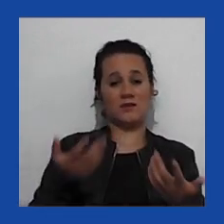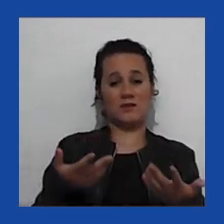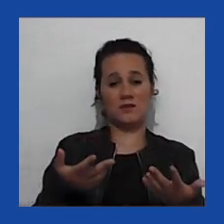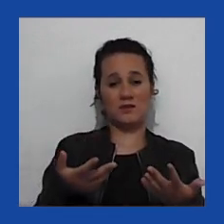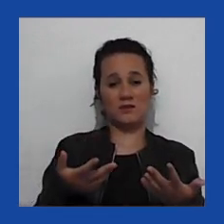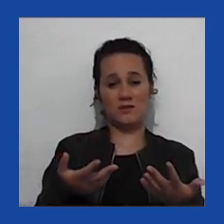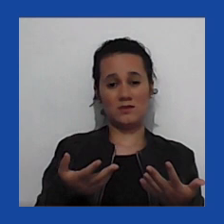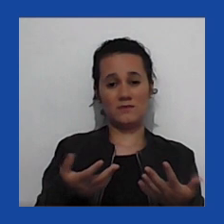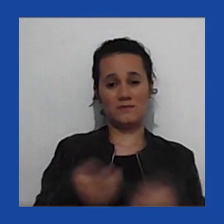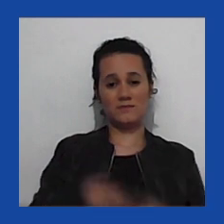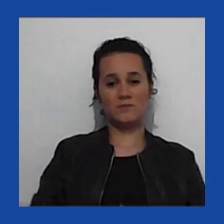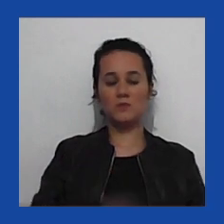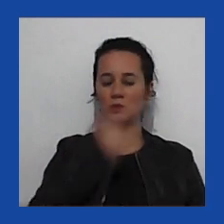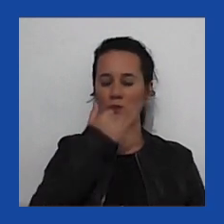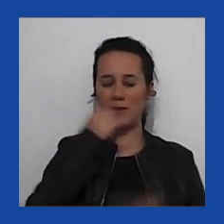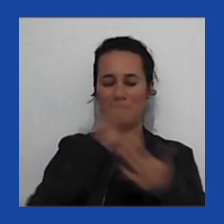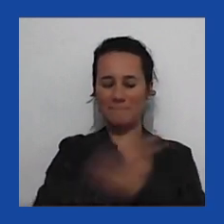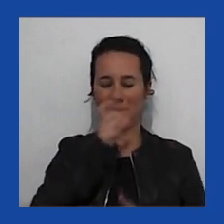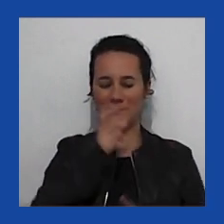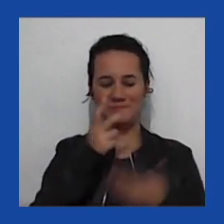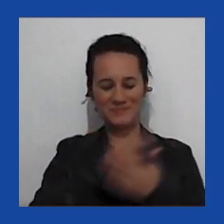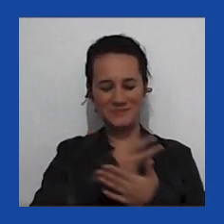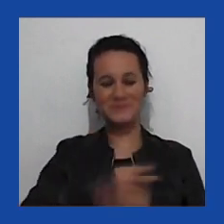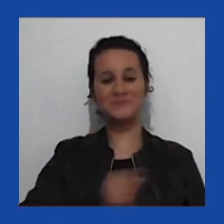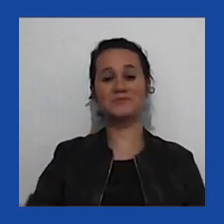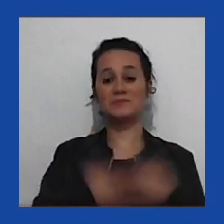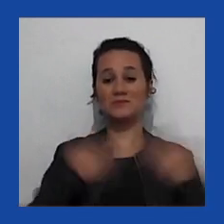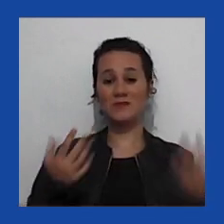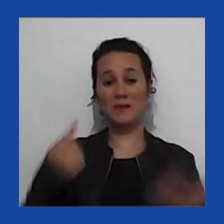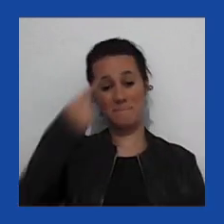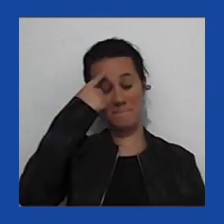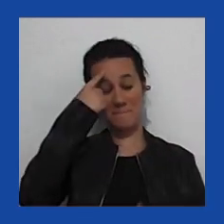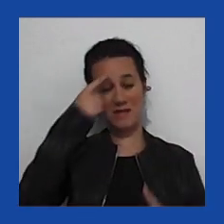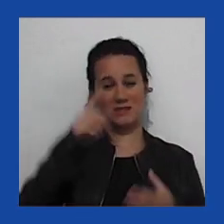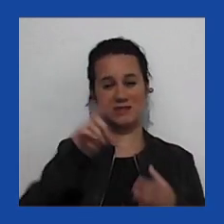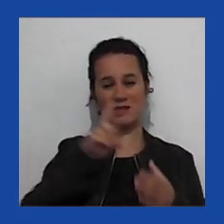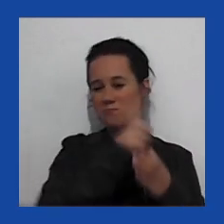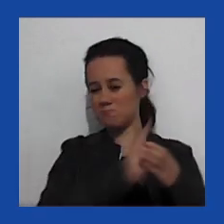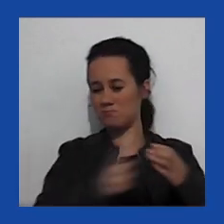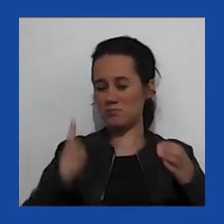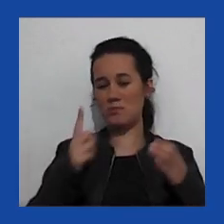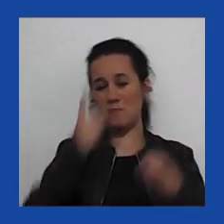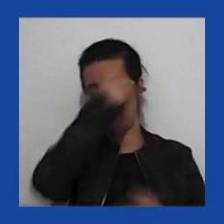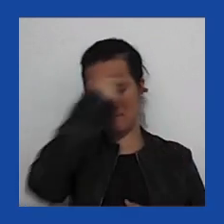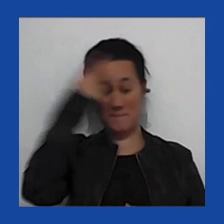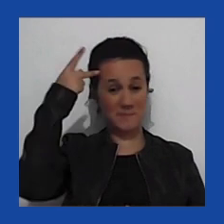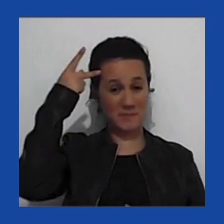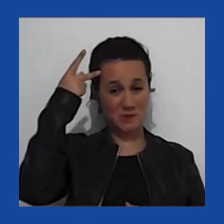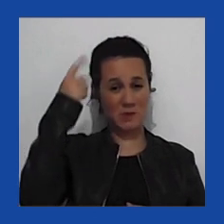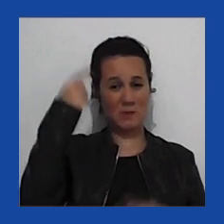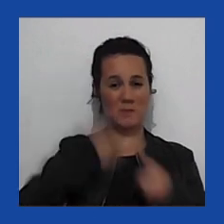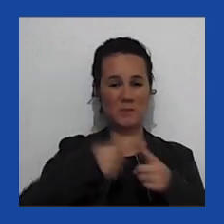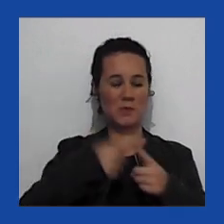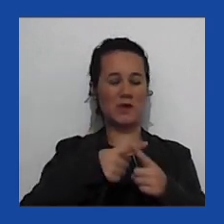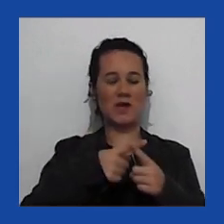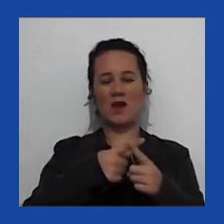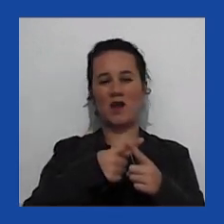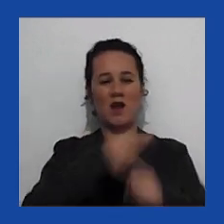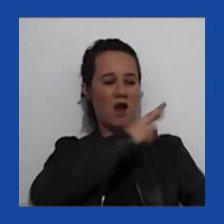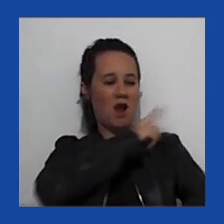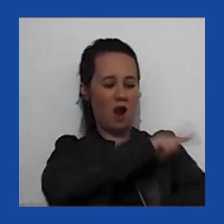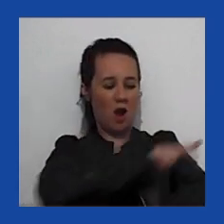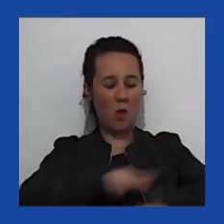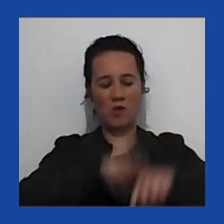exclusivos, desculpe, desculpe, se exclui pessoas por causa da raça, por causa do